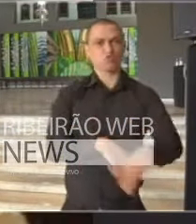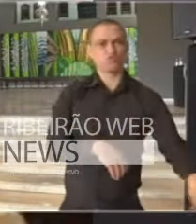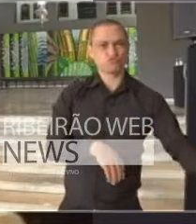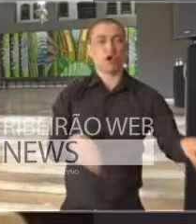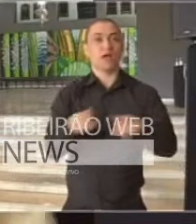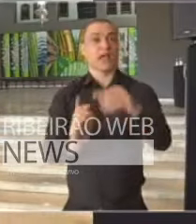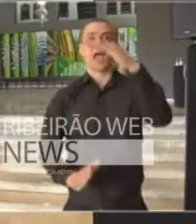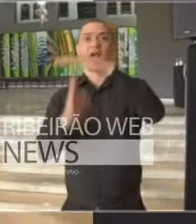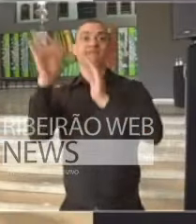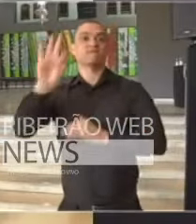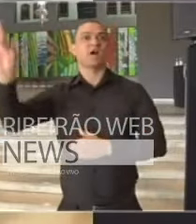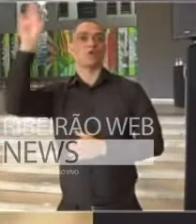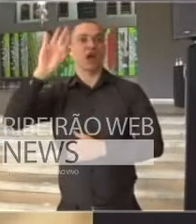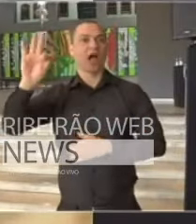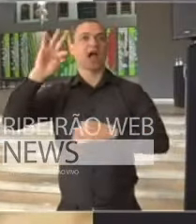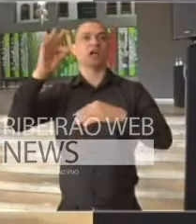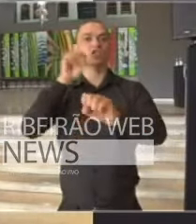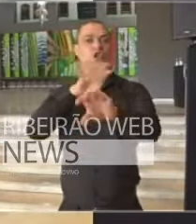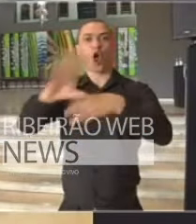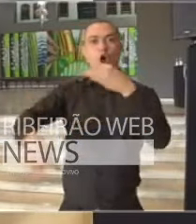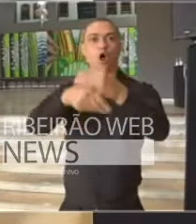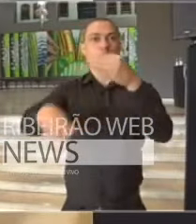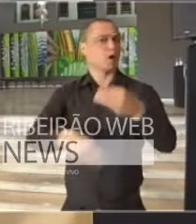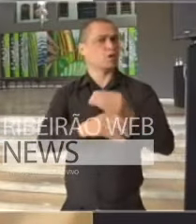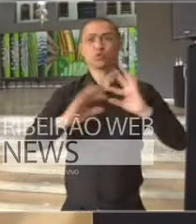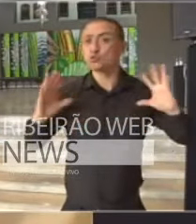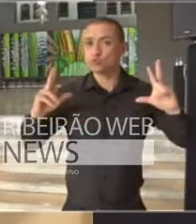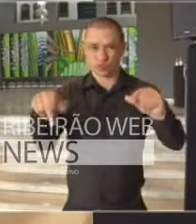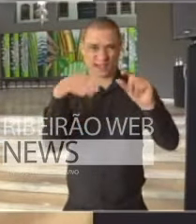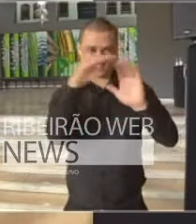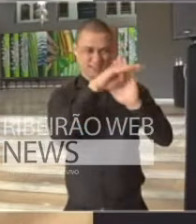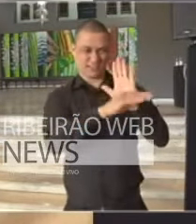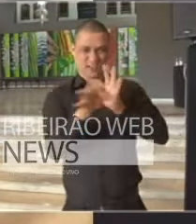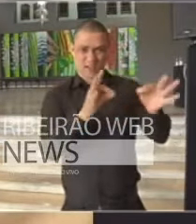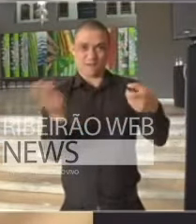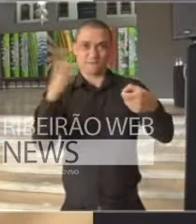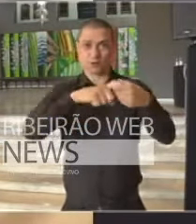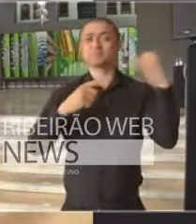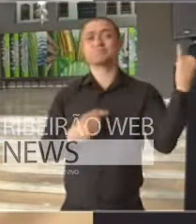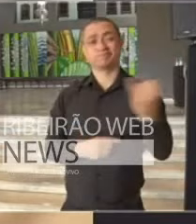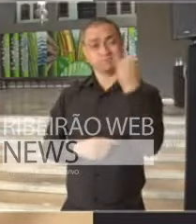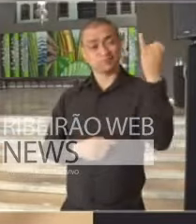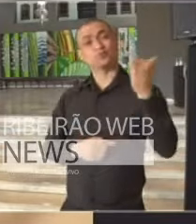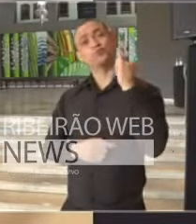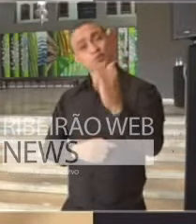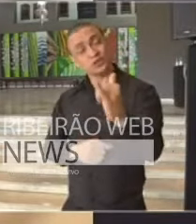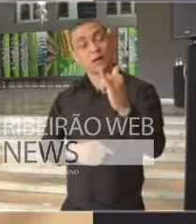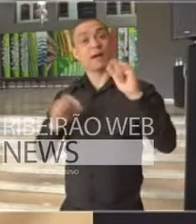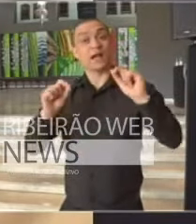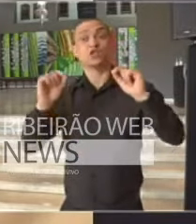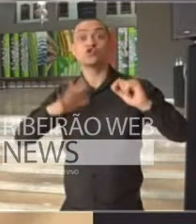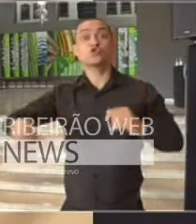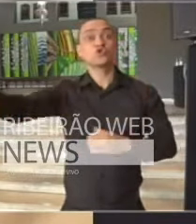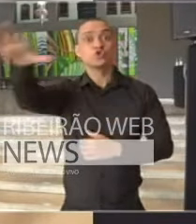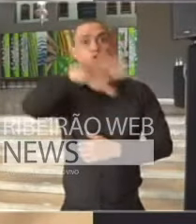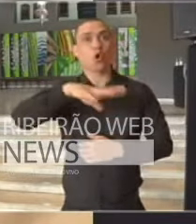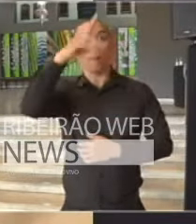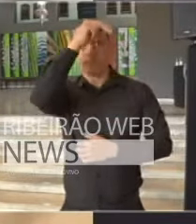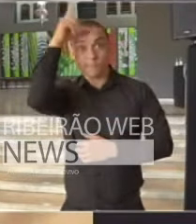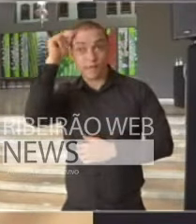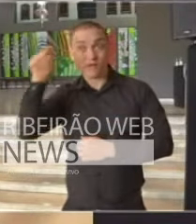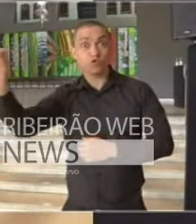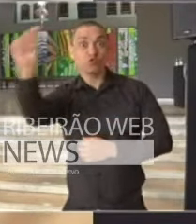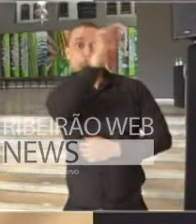até ensino superior, até educação complementar. Por isso que o plano de retorno é importante, que a gente dê referências para que as redes municipais, a